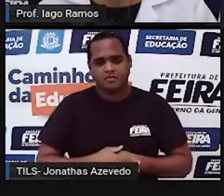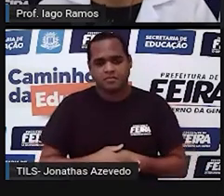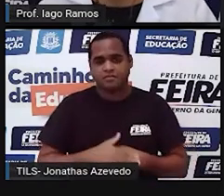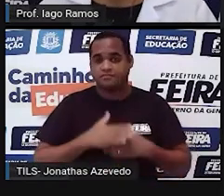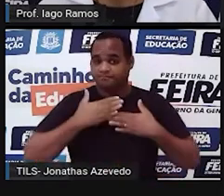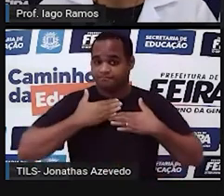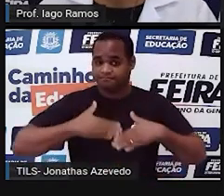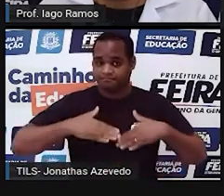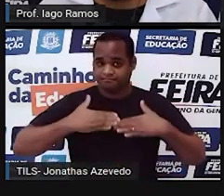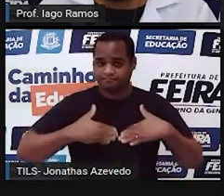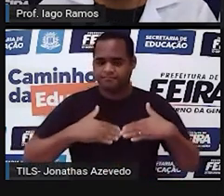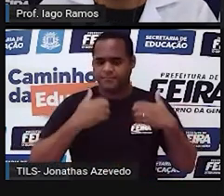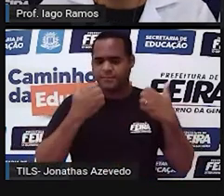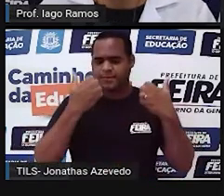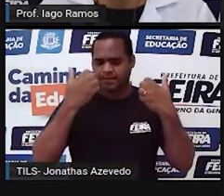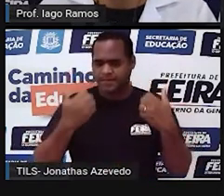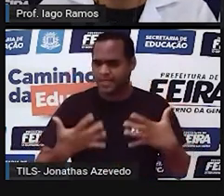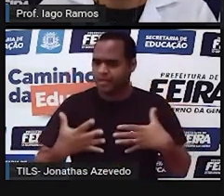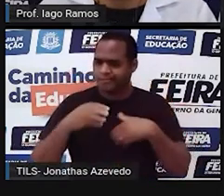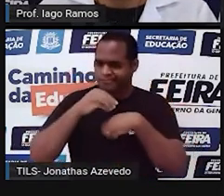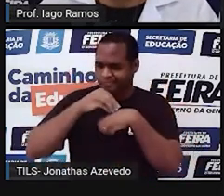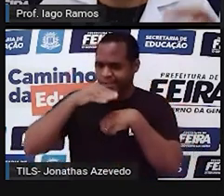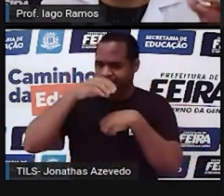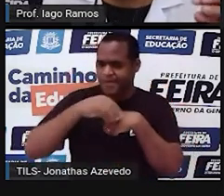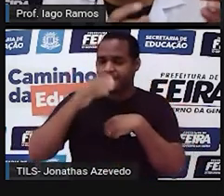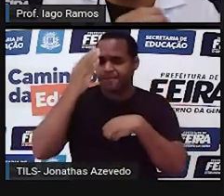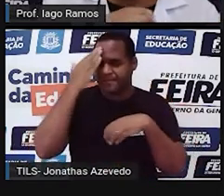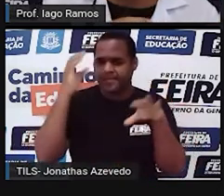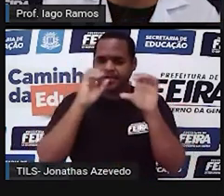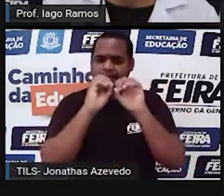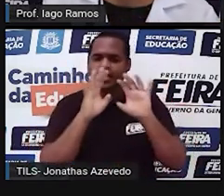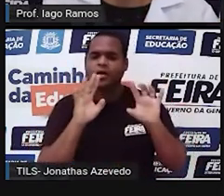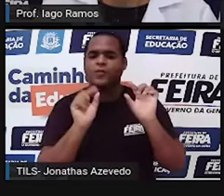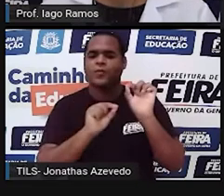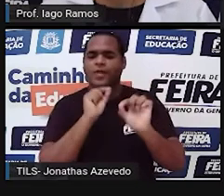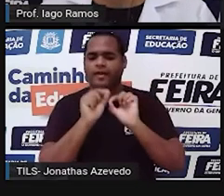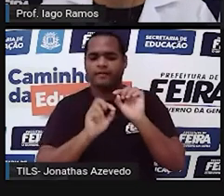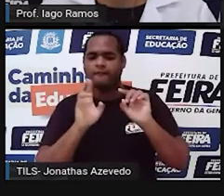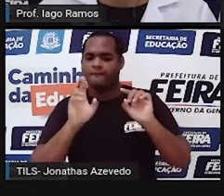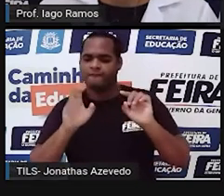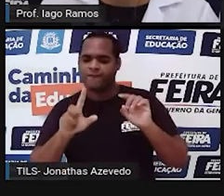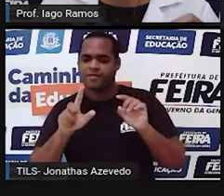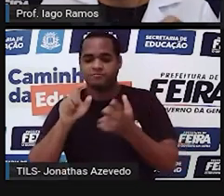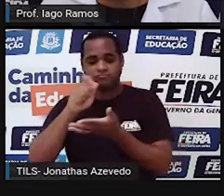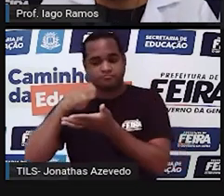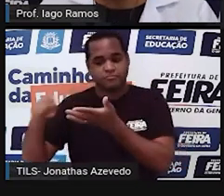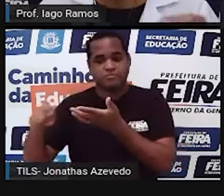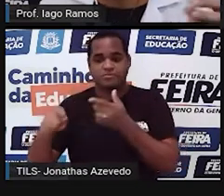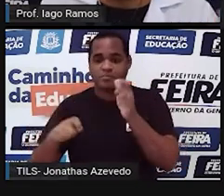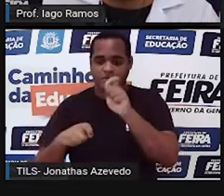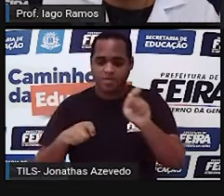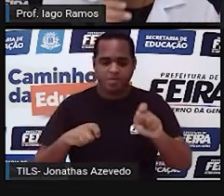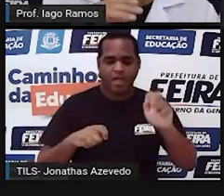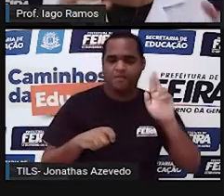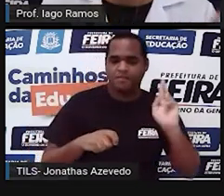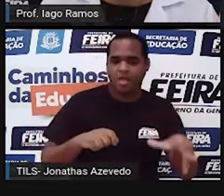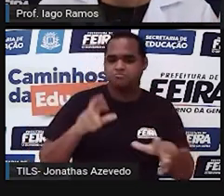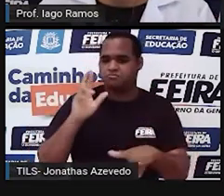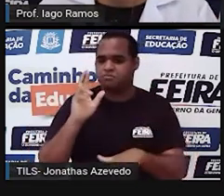que a gente vai entender, né? A diferença de uma escrita para a outra, né?